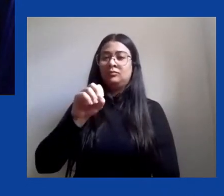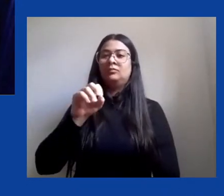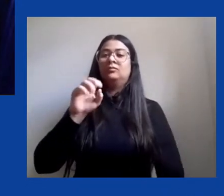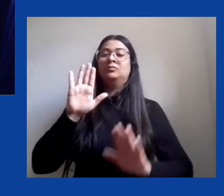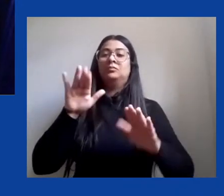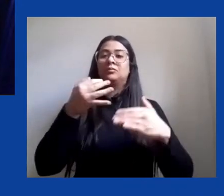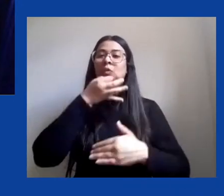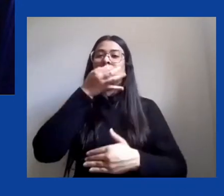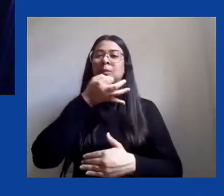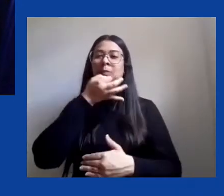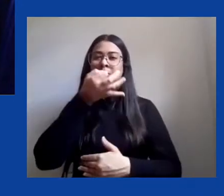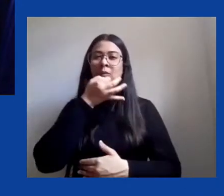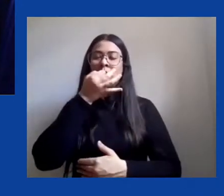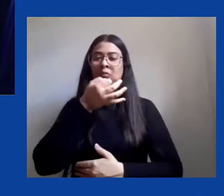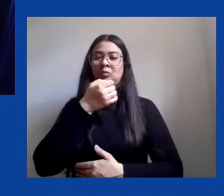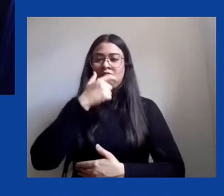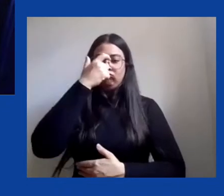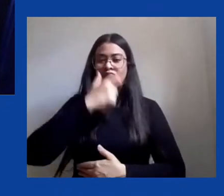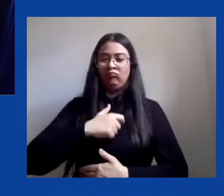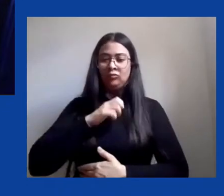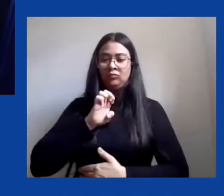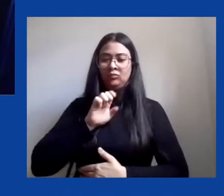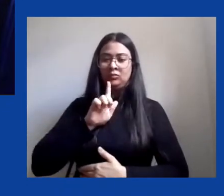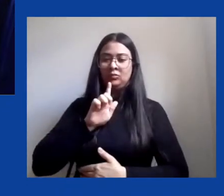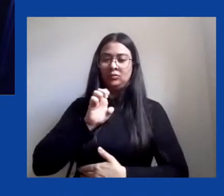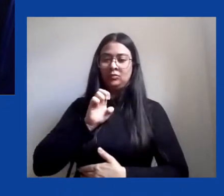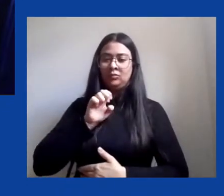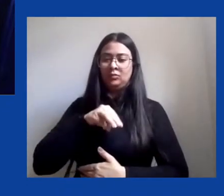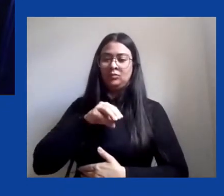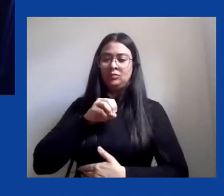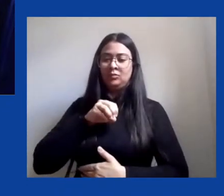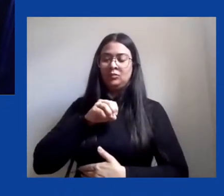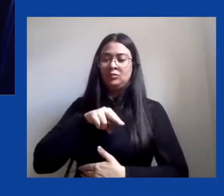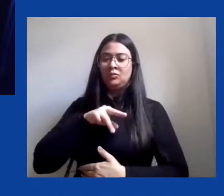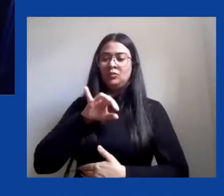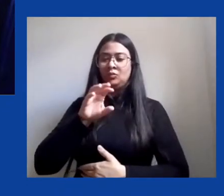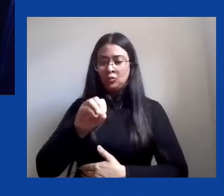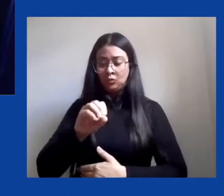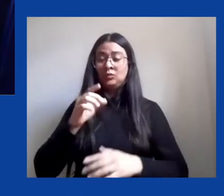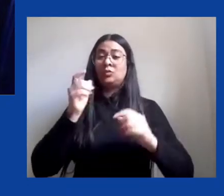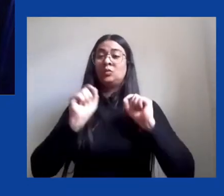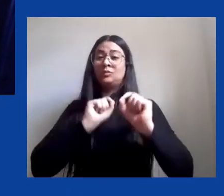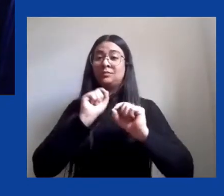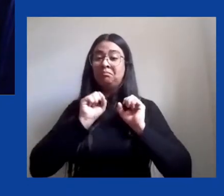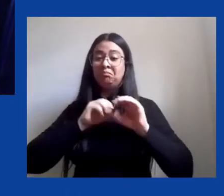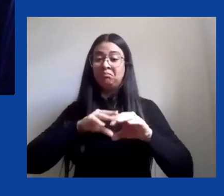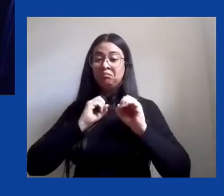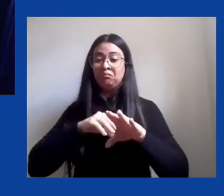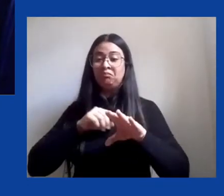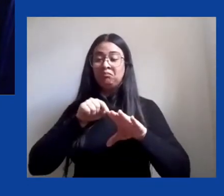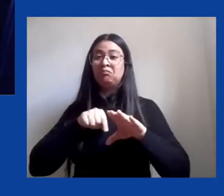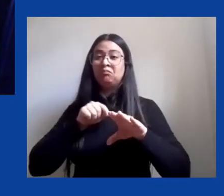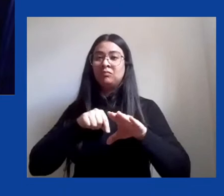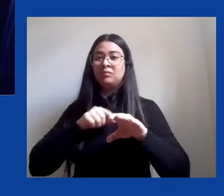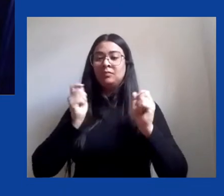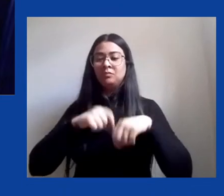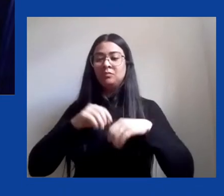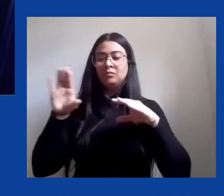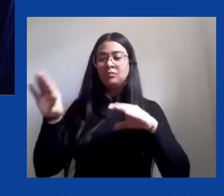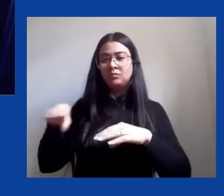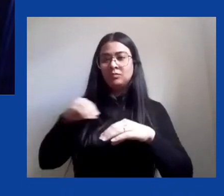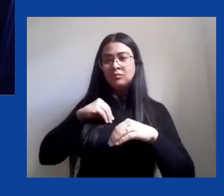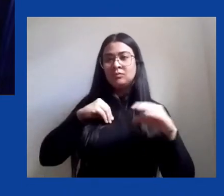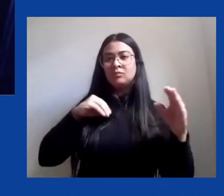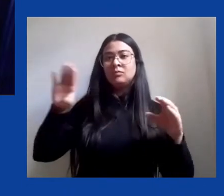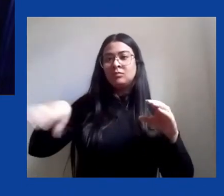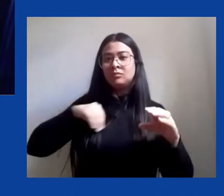educador, que carrega e explicita a verdade do outro, o nada que o constitui e que a